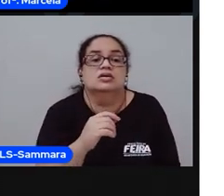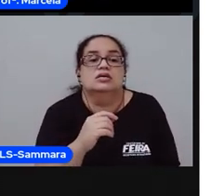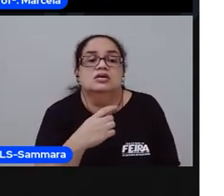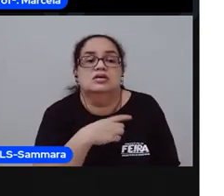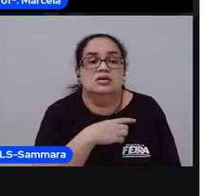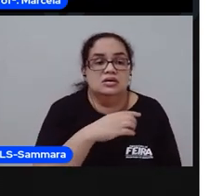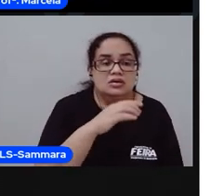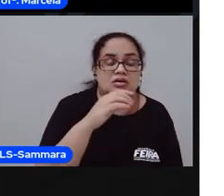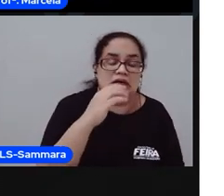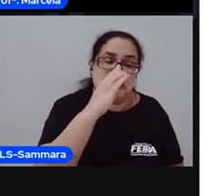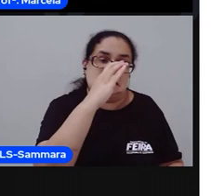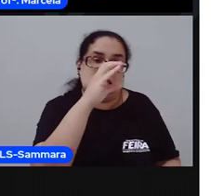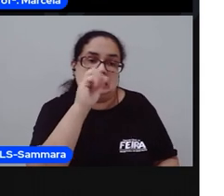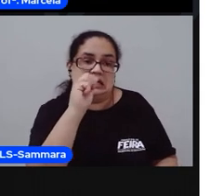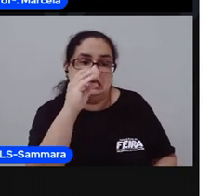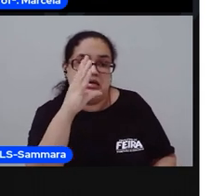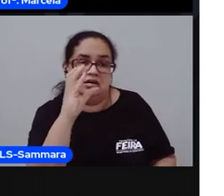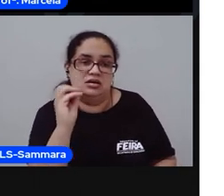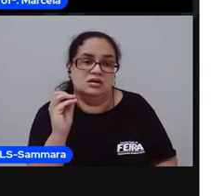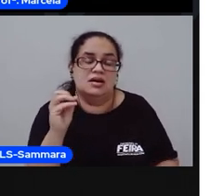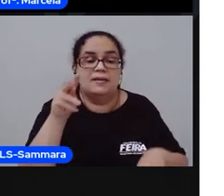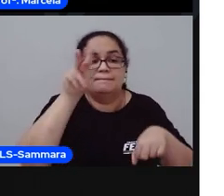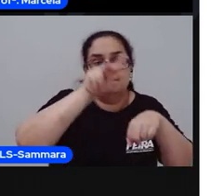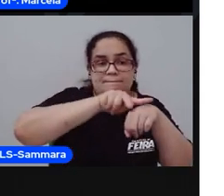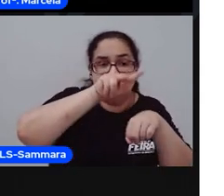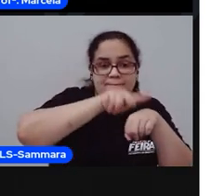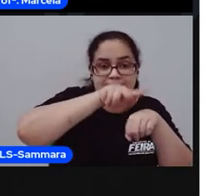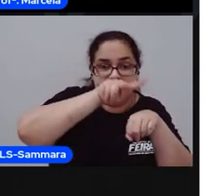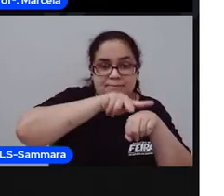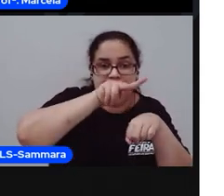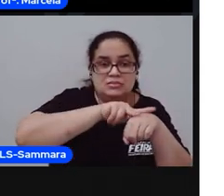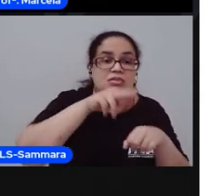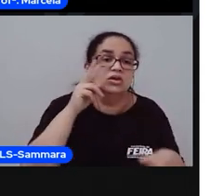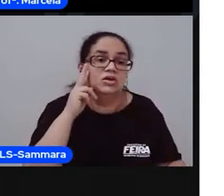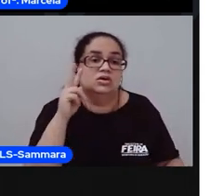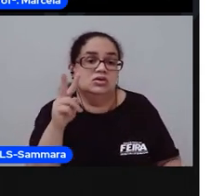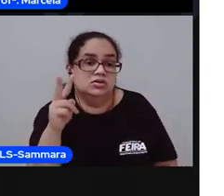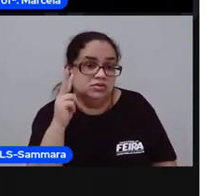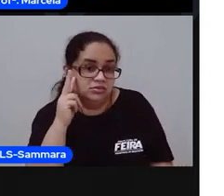capos de pedra. Está vendo?